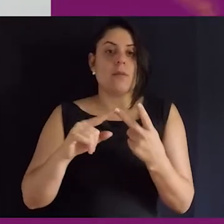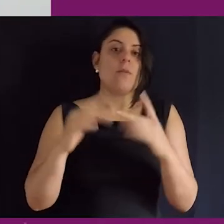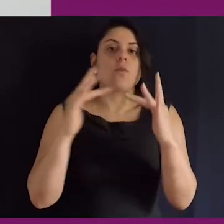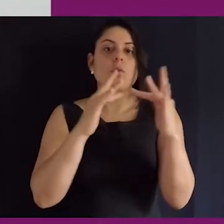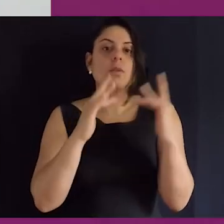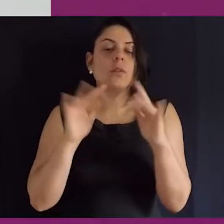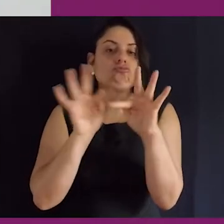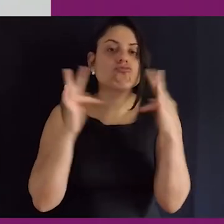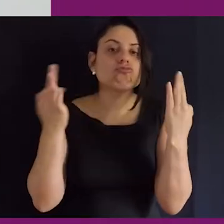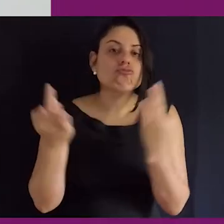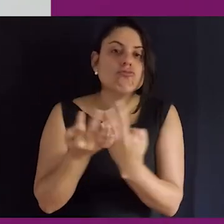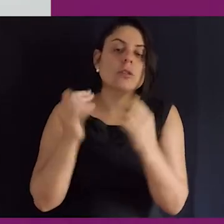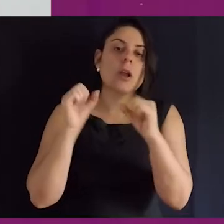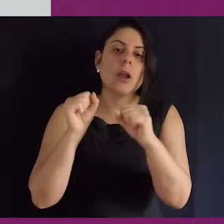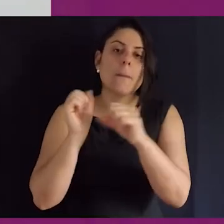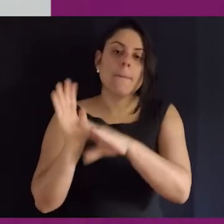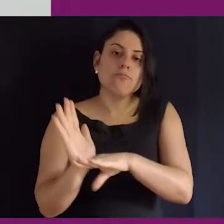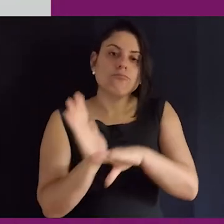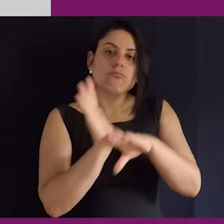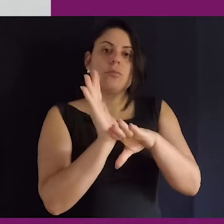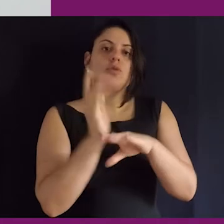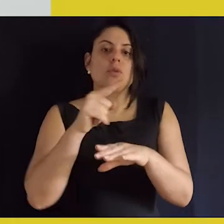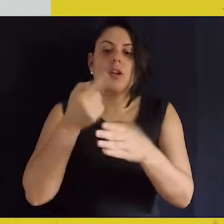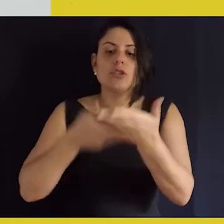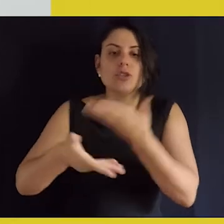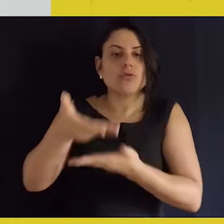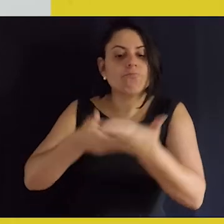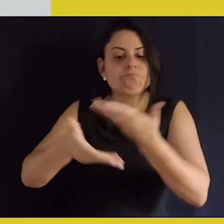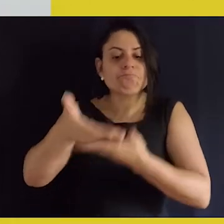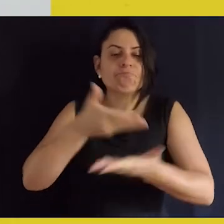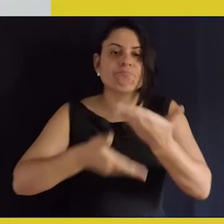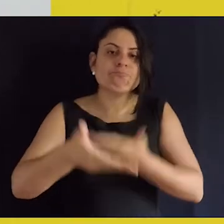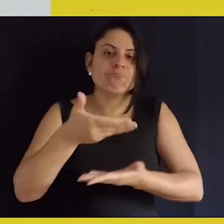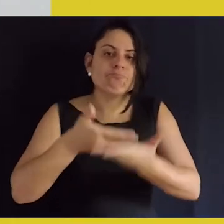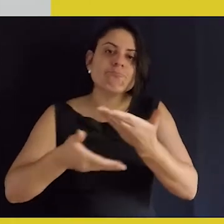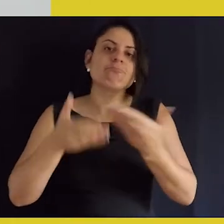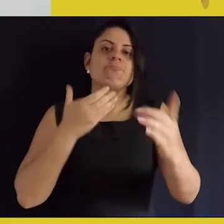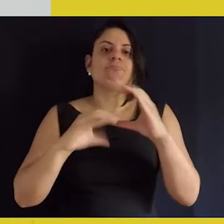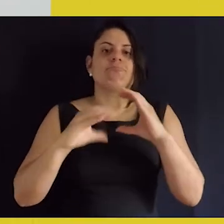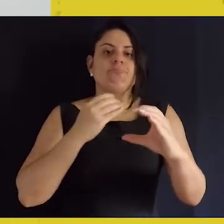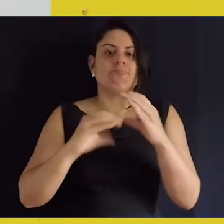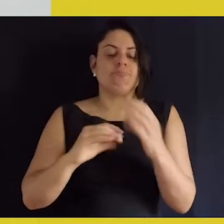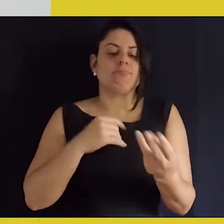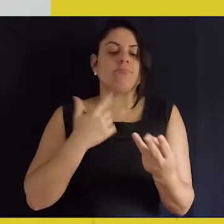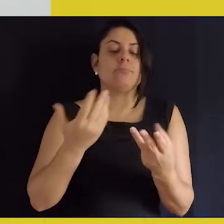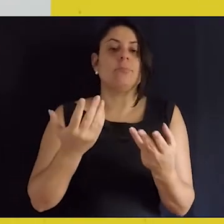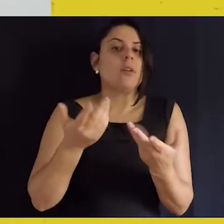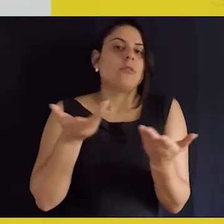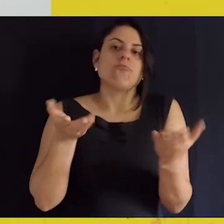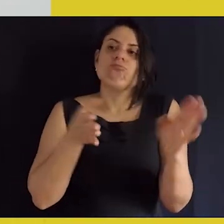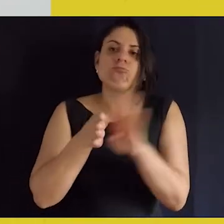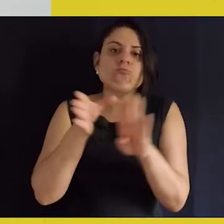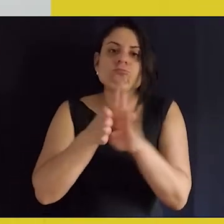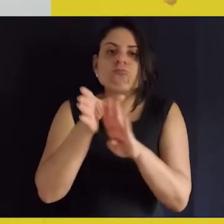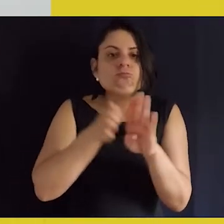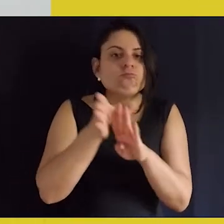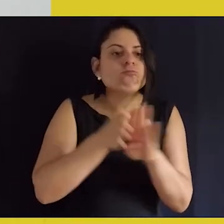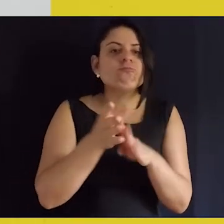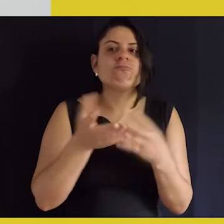contato com alguma amiga, algum parente que possa ajudar nessa situação. Então, gente vai mediar essa comunicação.